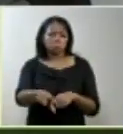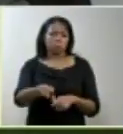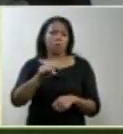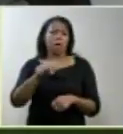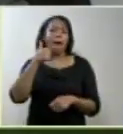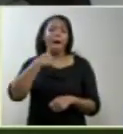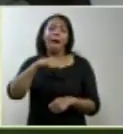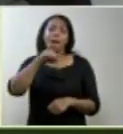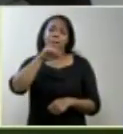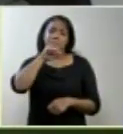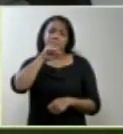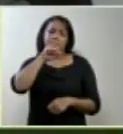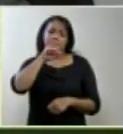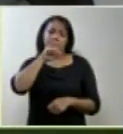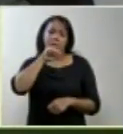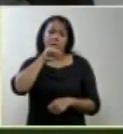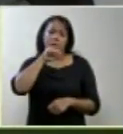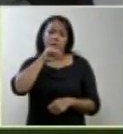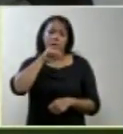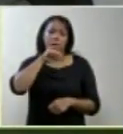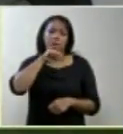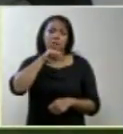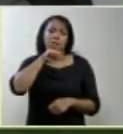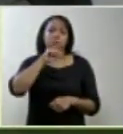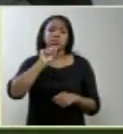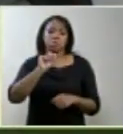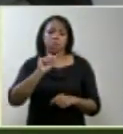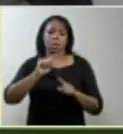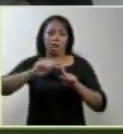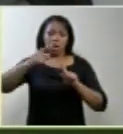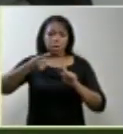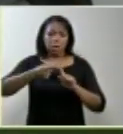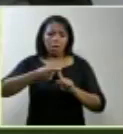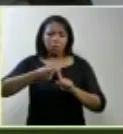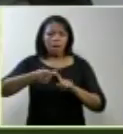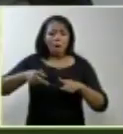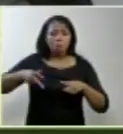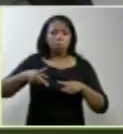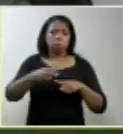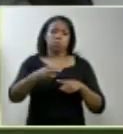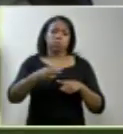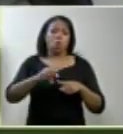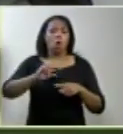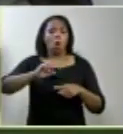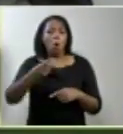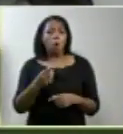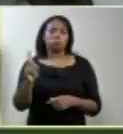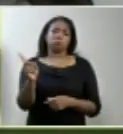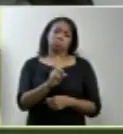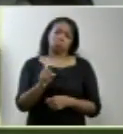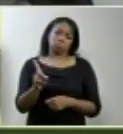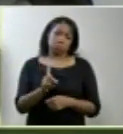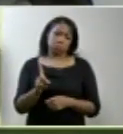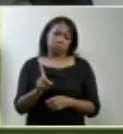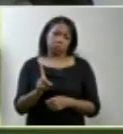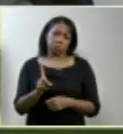mãe por eventualmente violência já de alguma forma respondeu a essa questão a possibilidade de